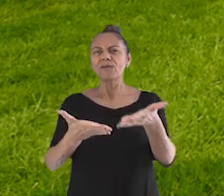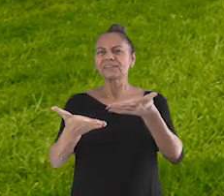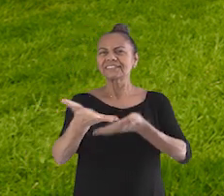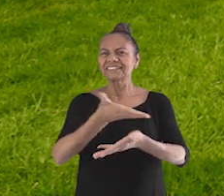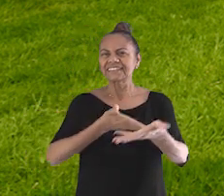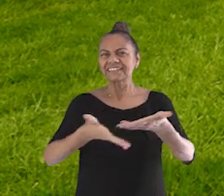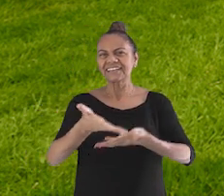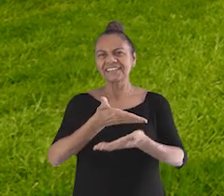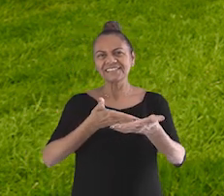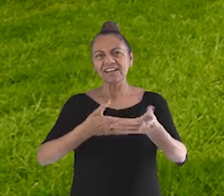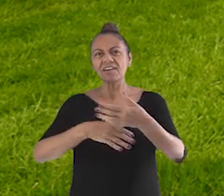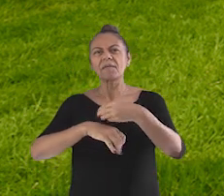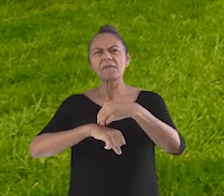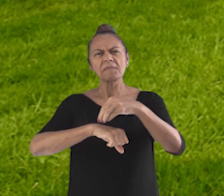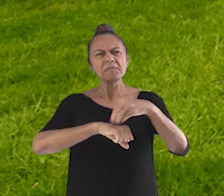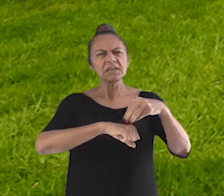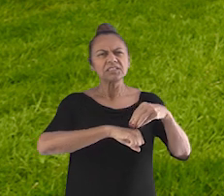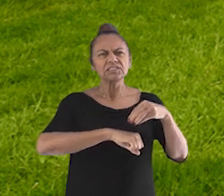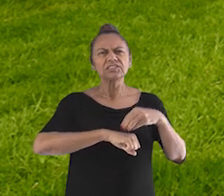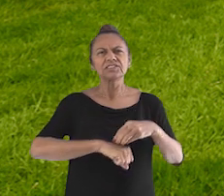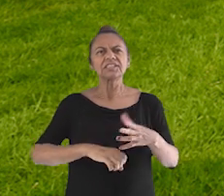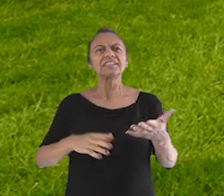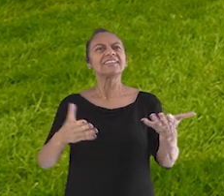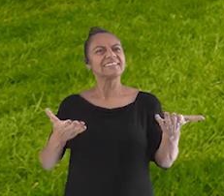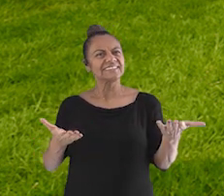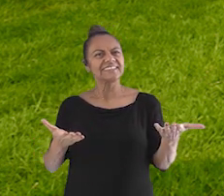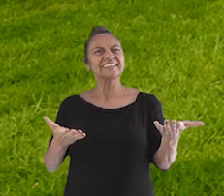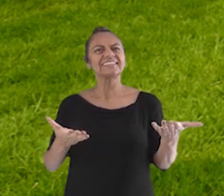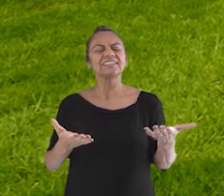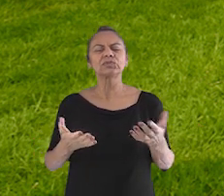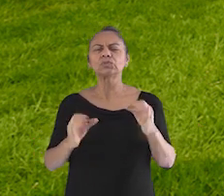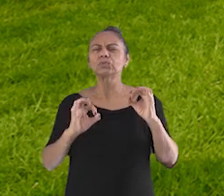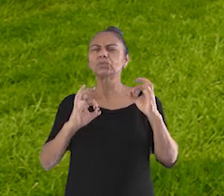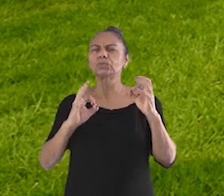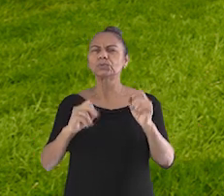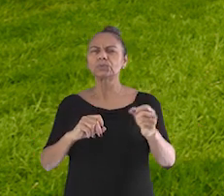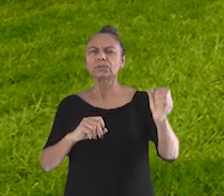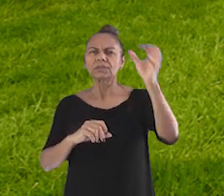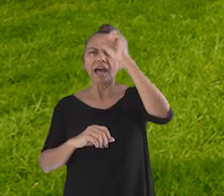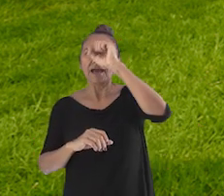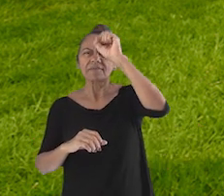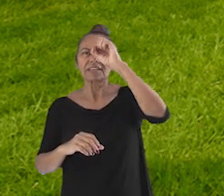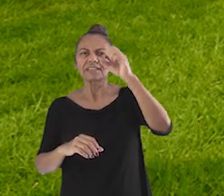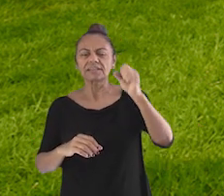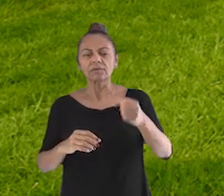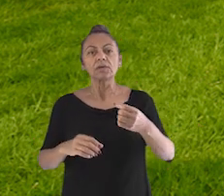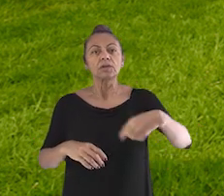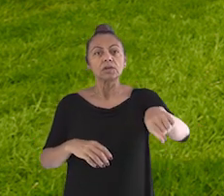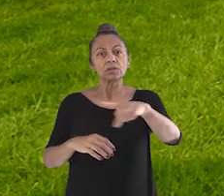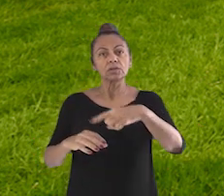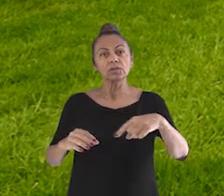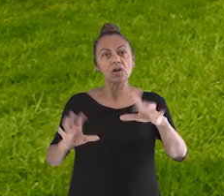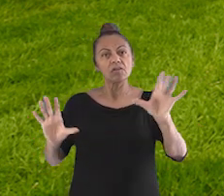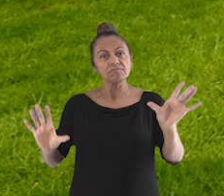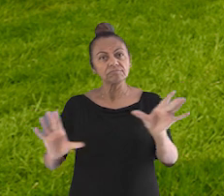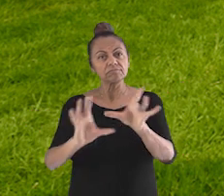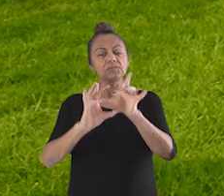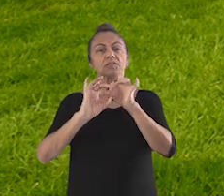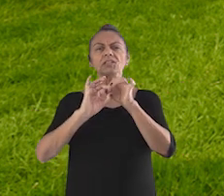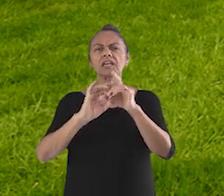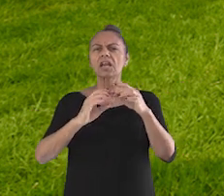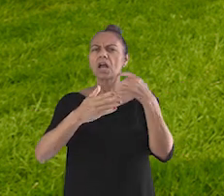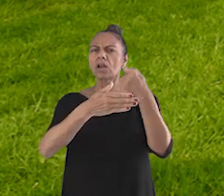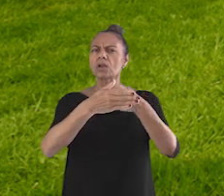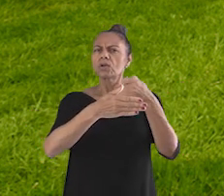a nossa interação de hoje. Conte a eles tudo o que você aprendeu. Assim, todos juntinhos estaremos lutando